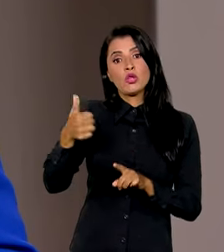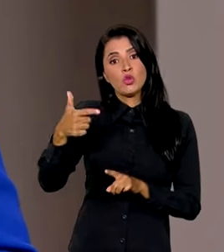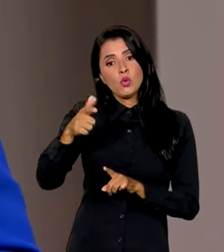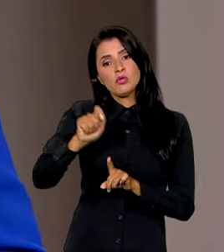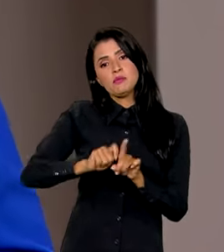de novembro.